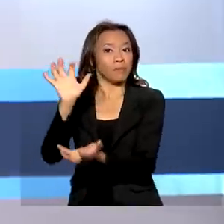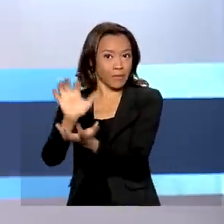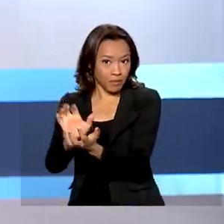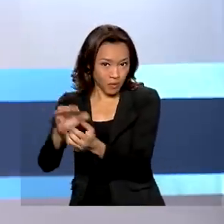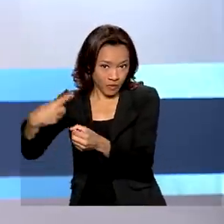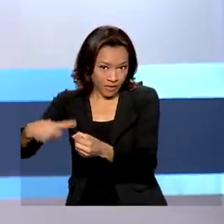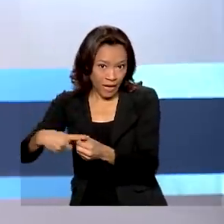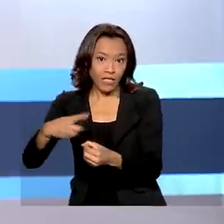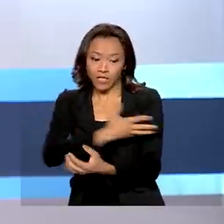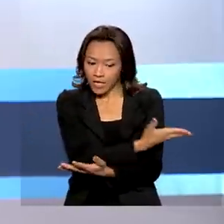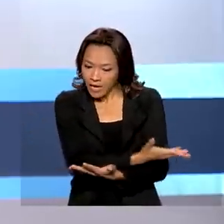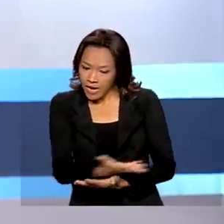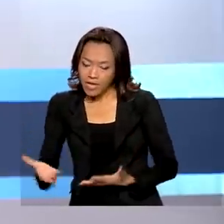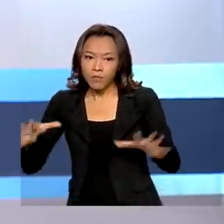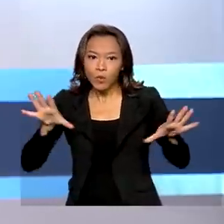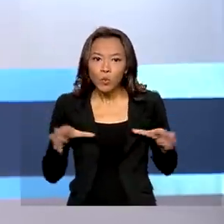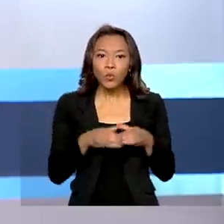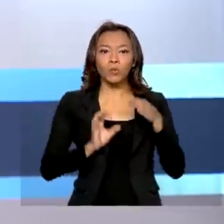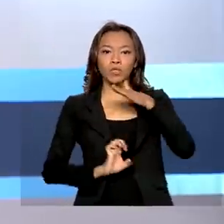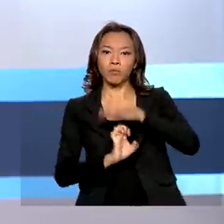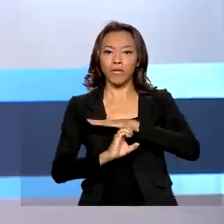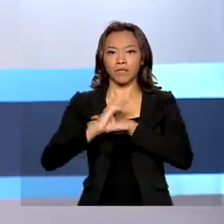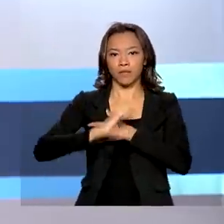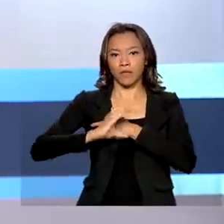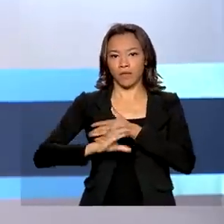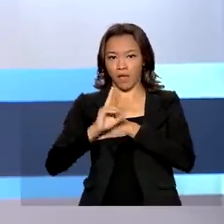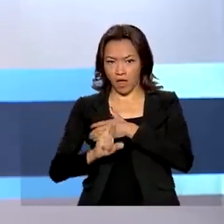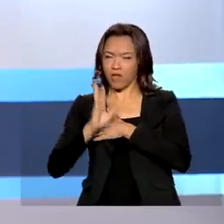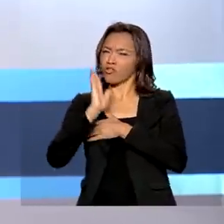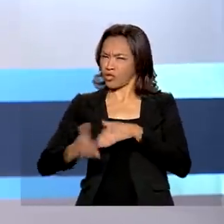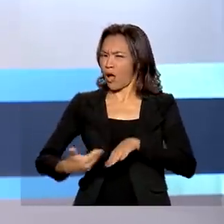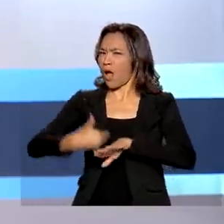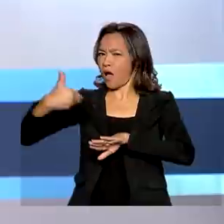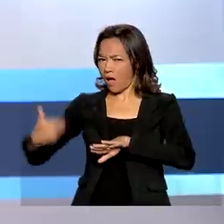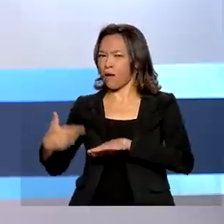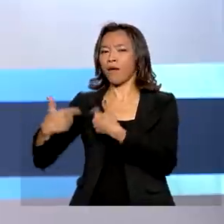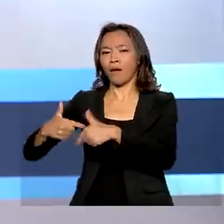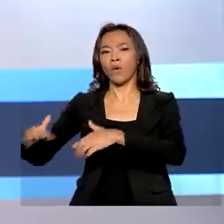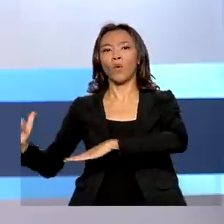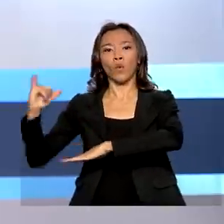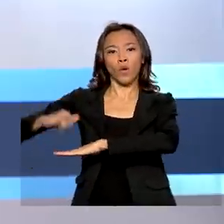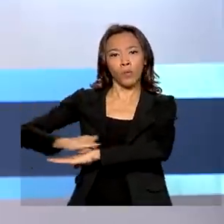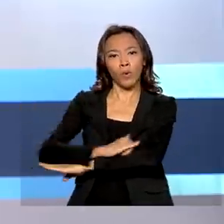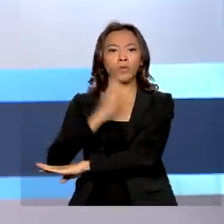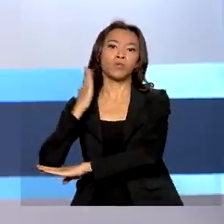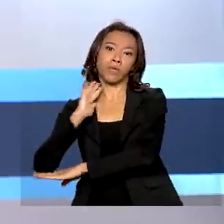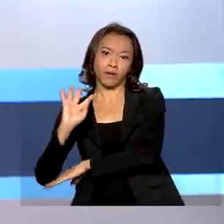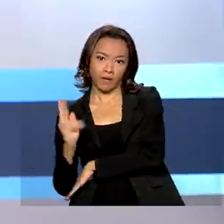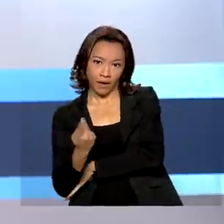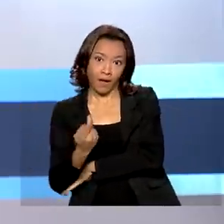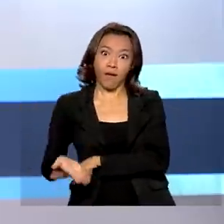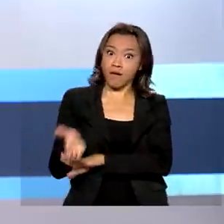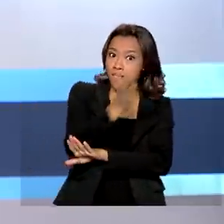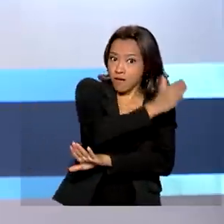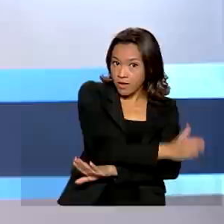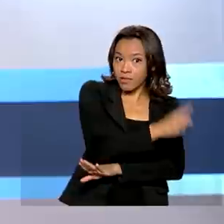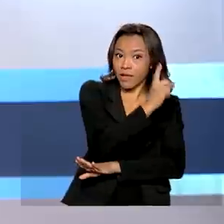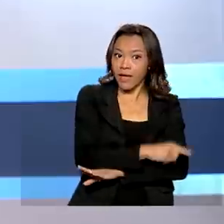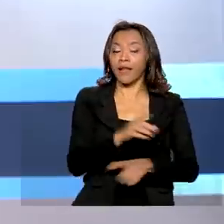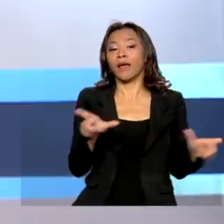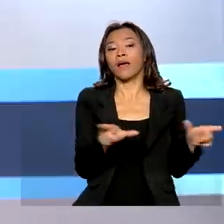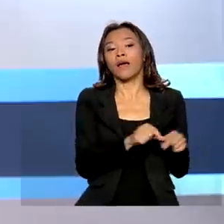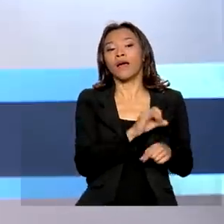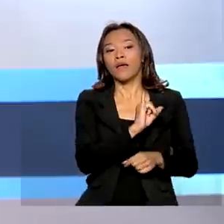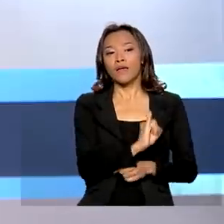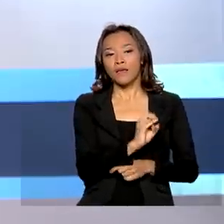serão geridos pelo Grupo CCR, que já opera no aeroporto de Belo Horizonte. Antes, esses locais eram administrados pela Infraero.